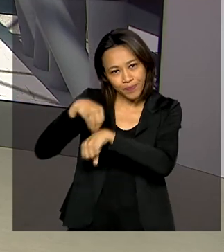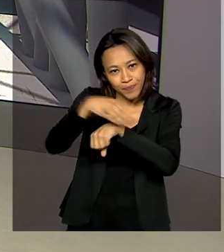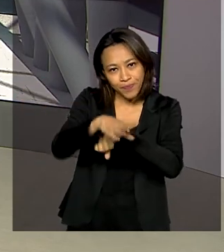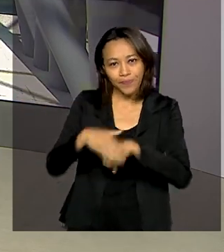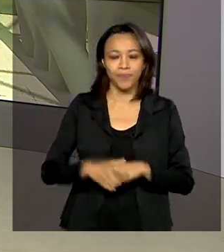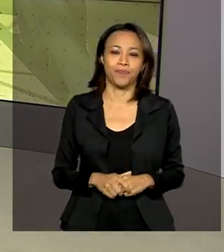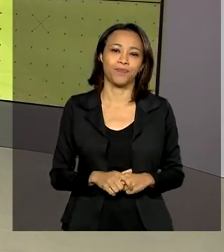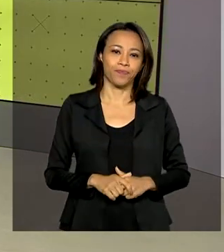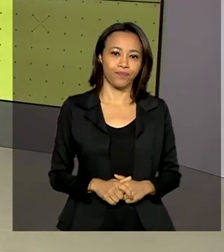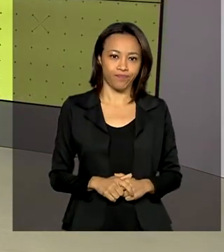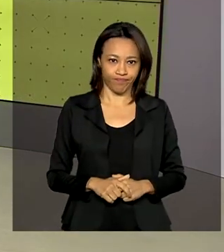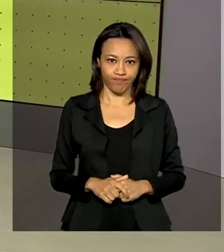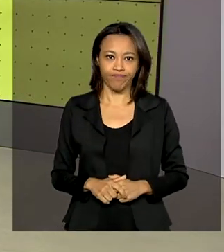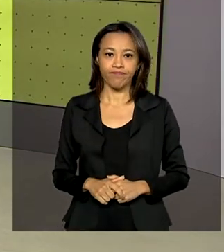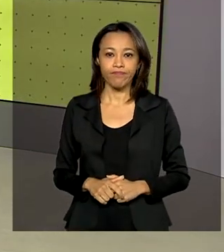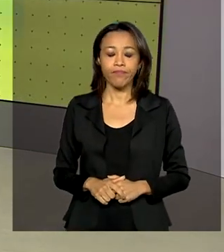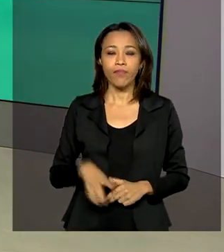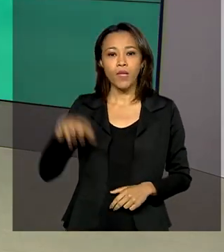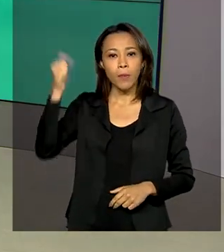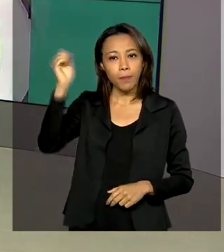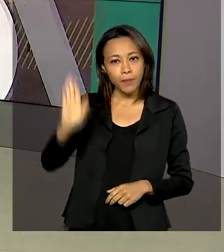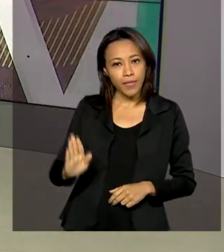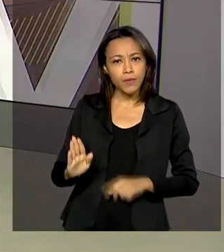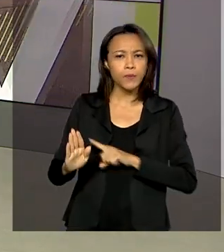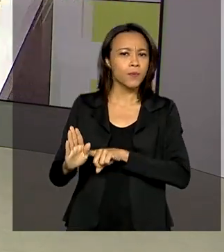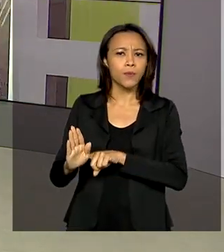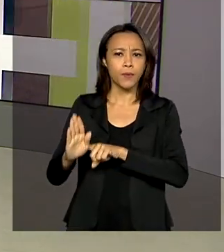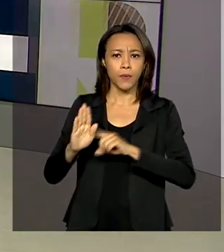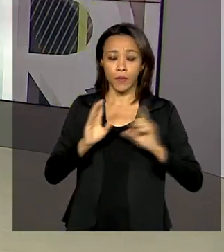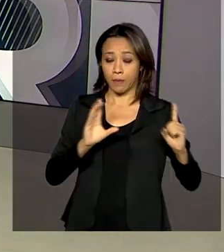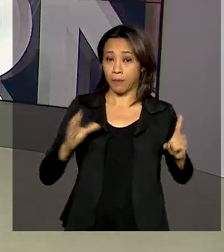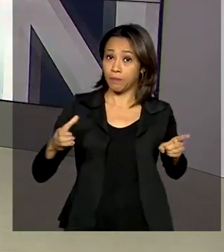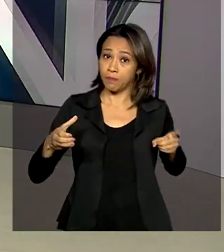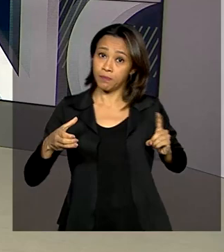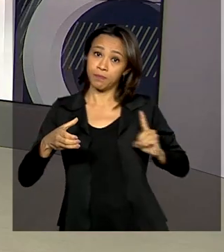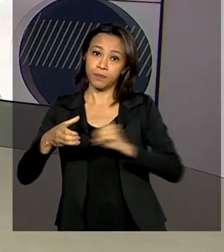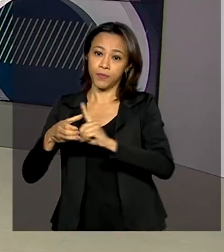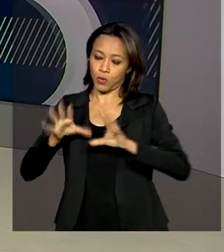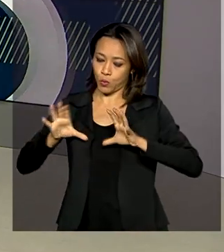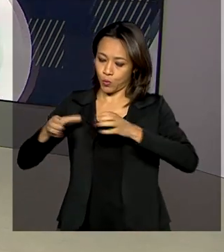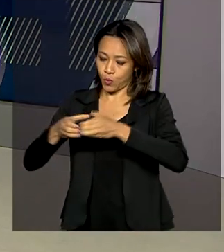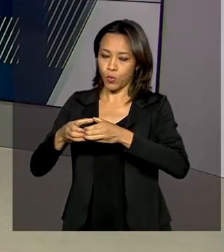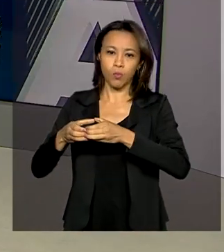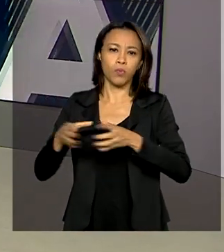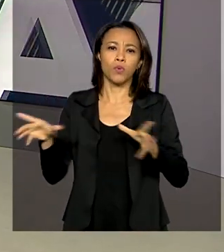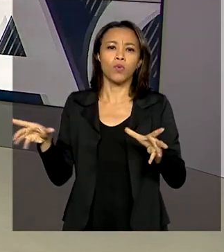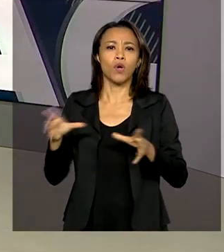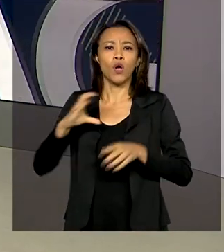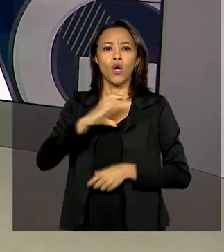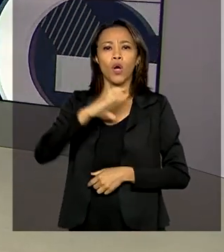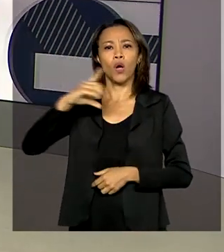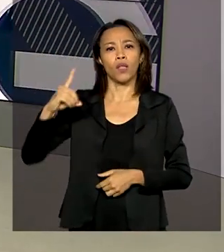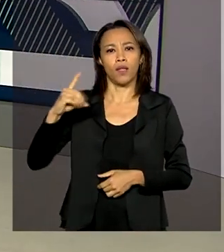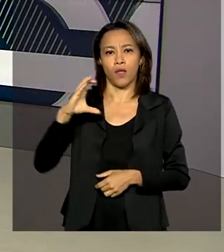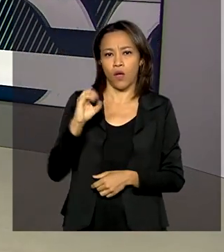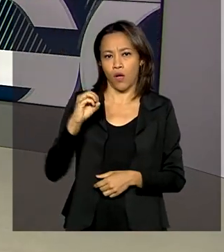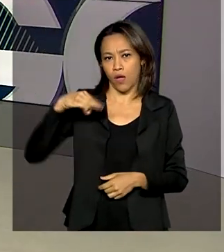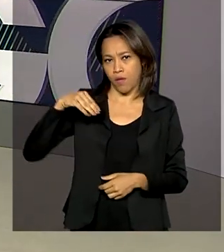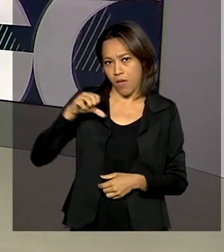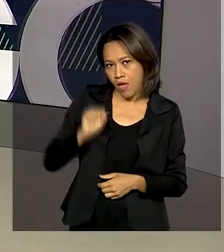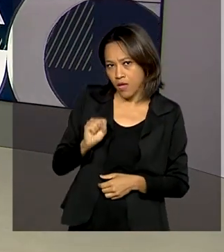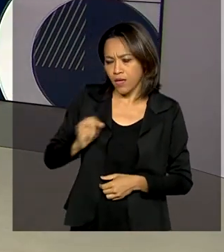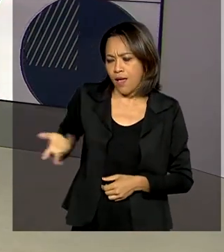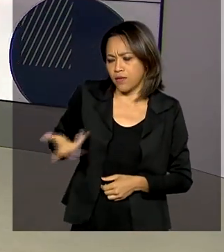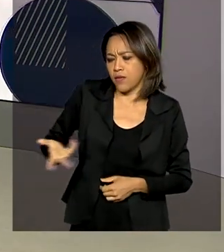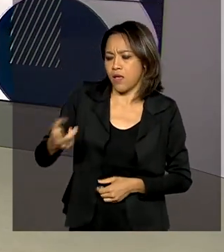mais! O Brasil passa a fazer parte de um grupo de países coordenado pela OMS para acelerar os estudos